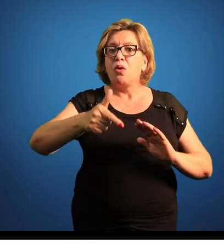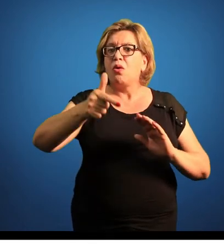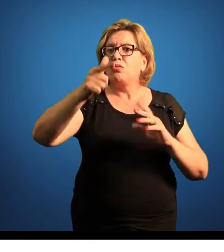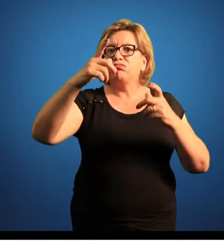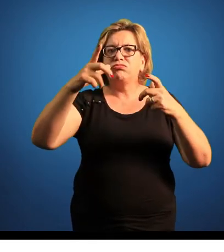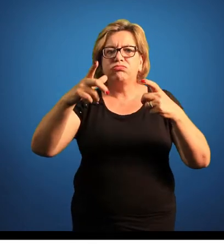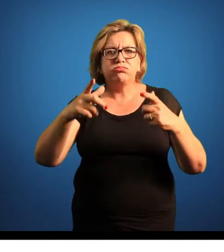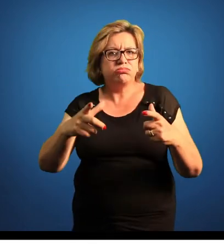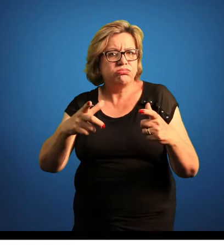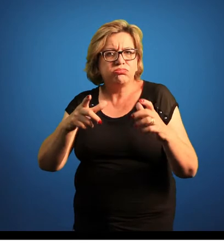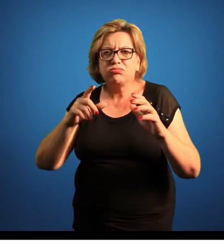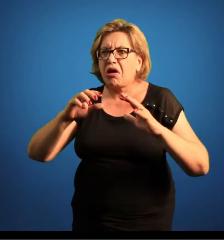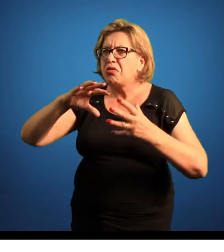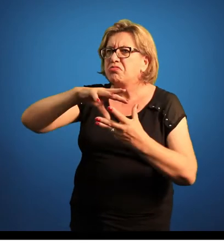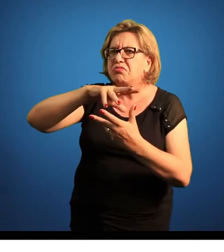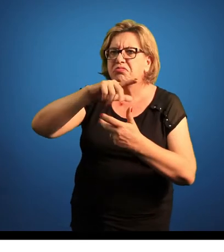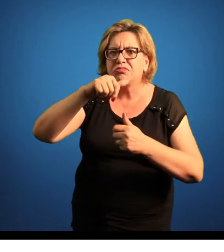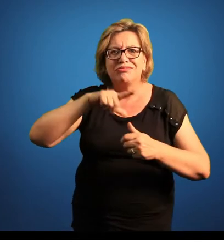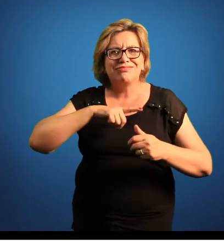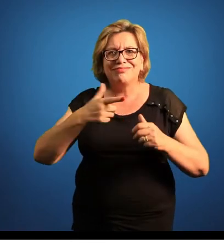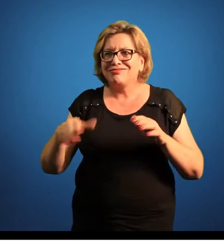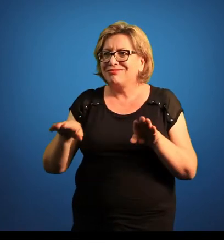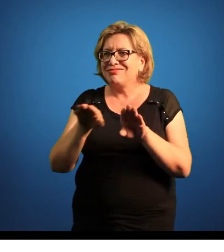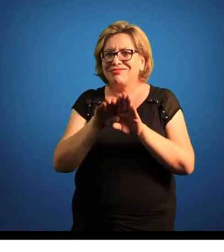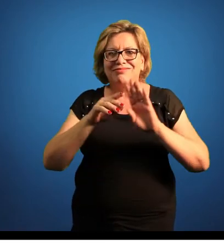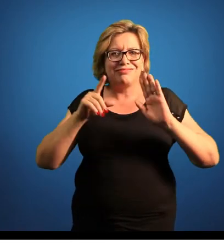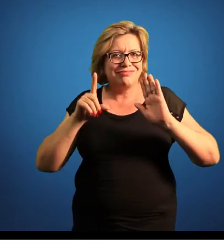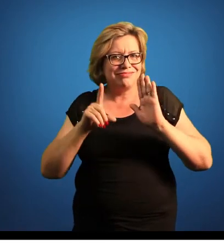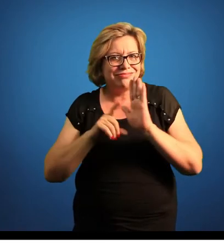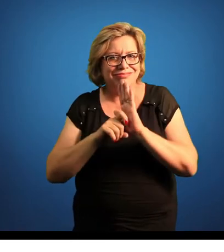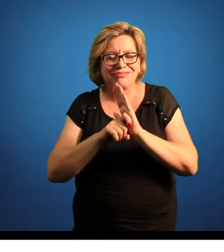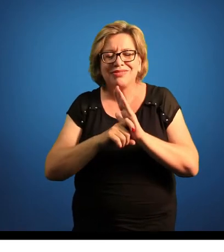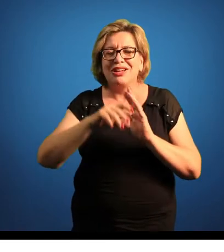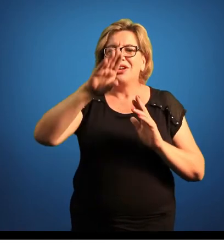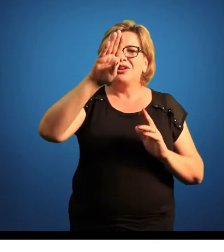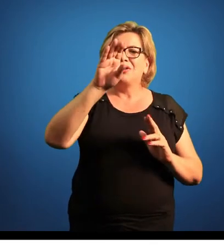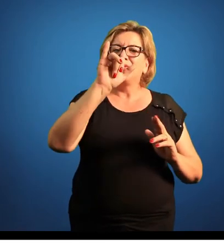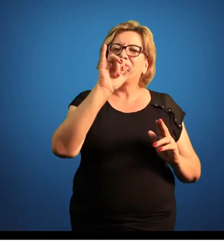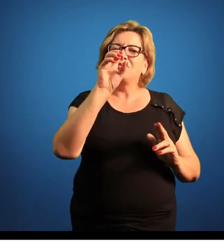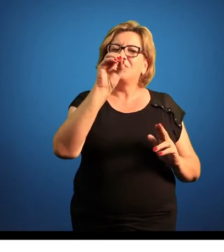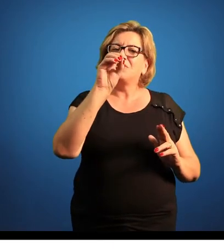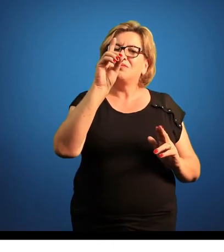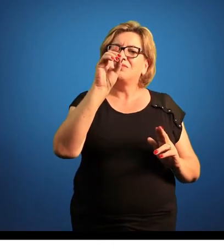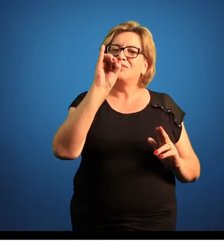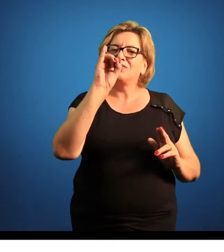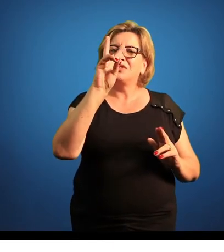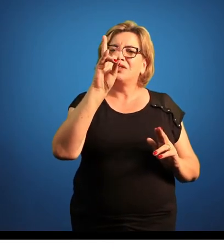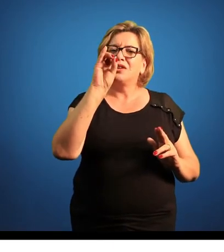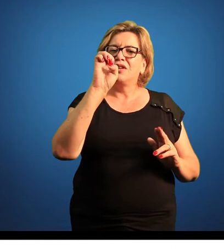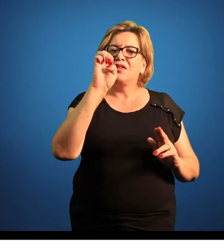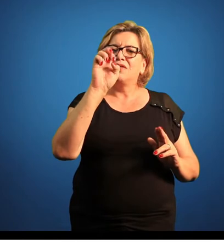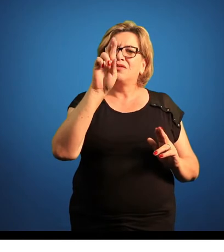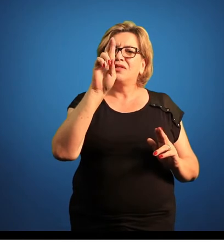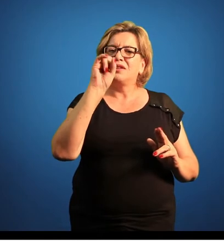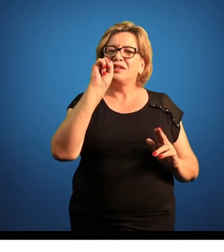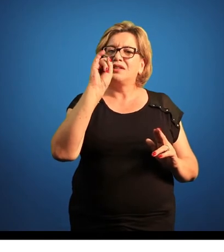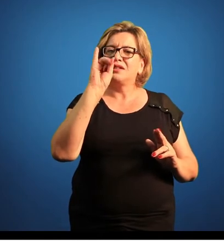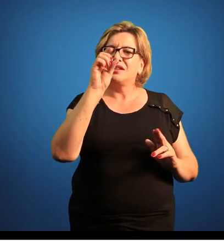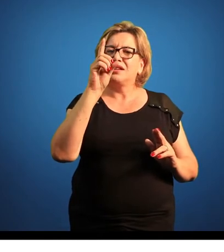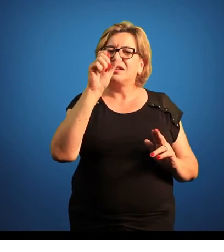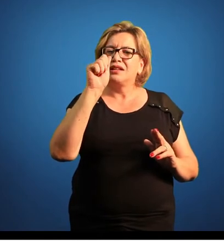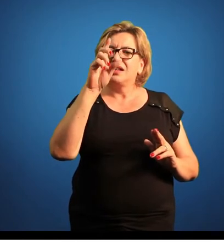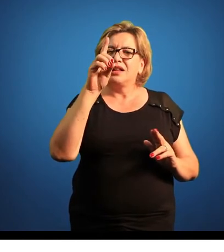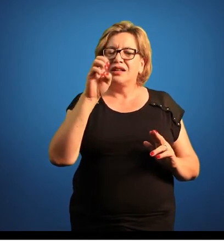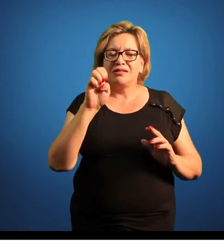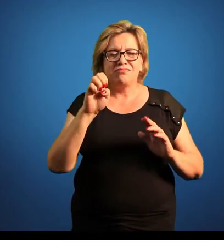você vai encontrar tanta biodiversidade junta como no Recife de Coral. E é mais ou menos isso que o nosso aquário marinho tenta reproduzir aqui, a